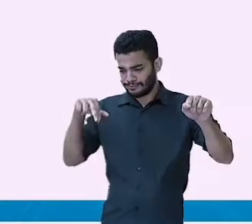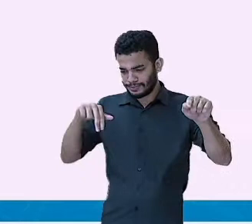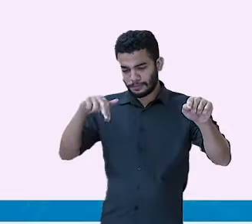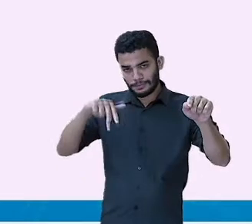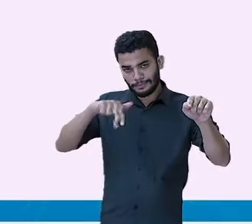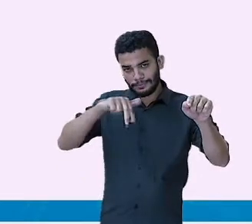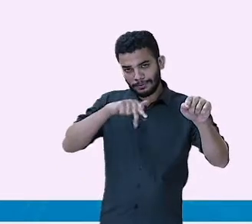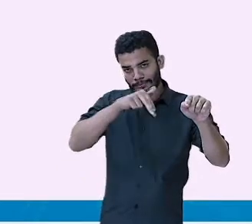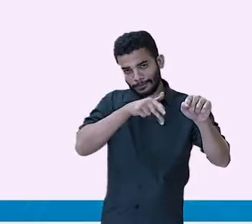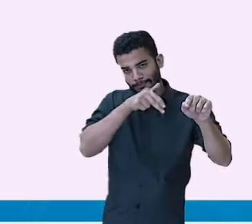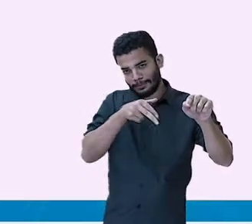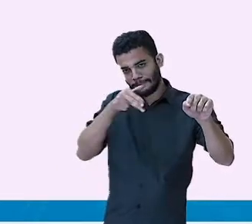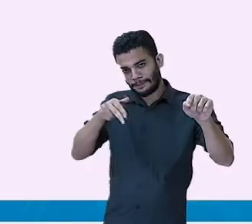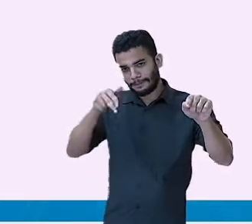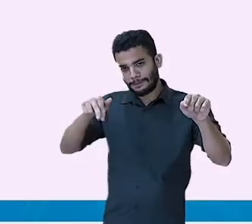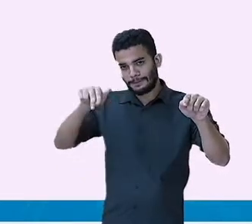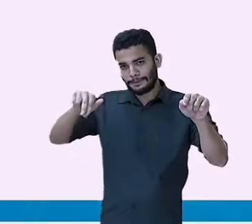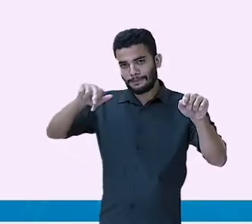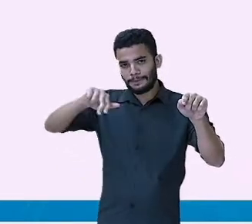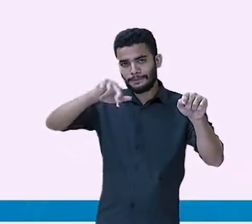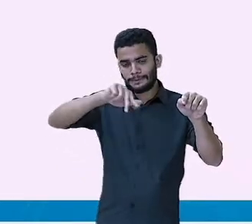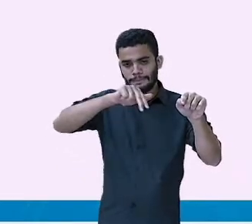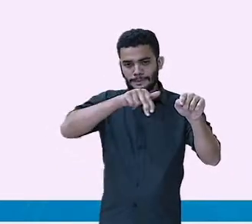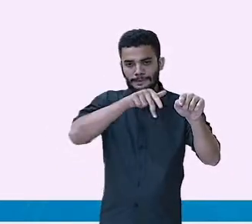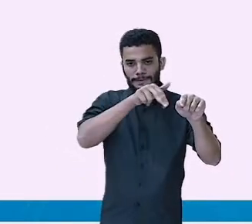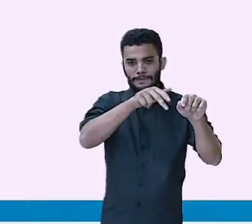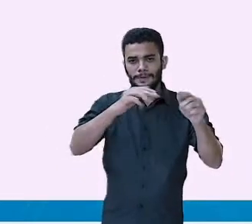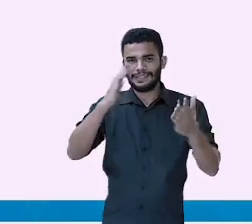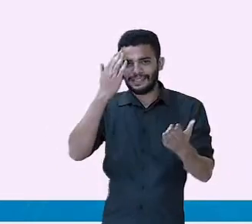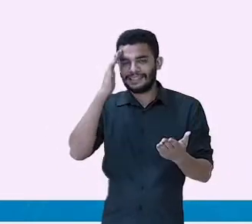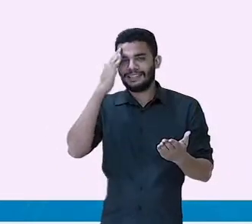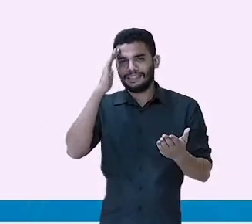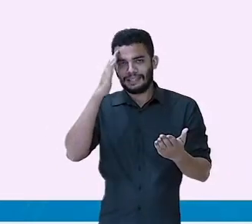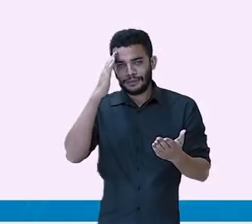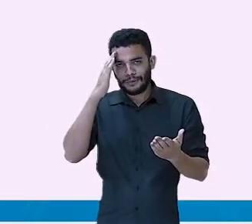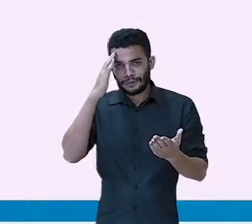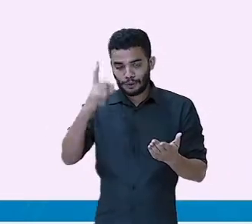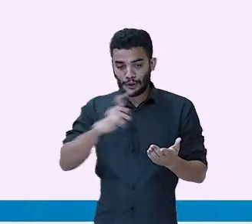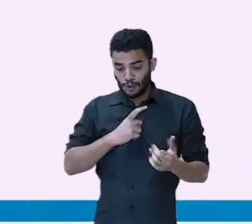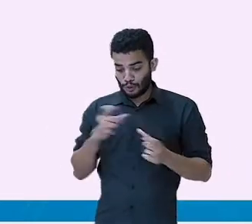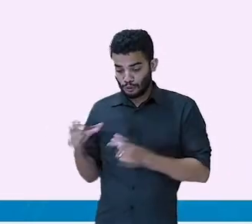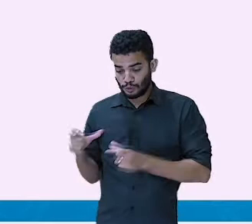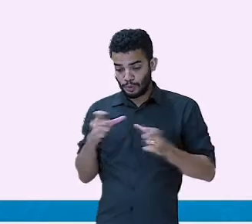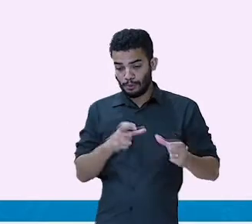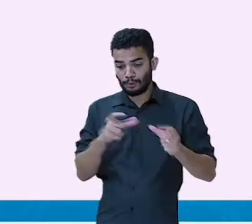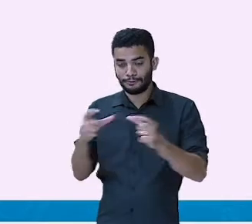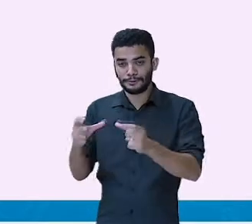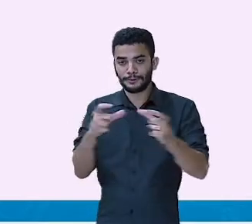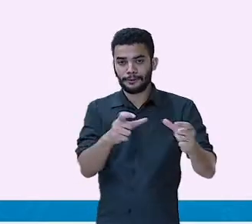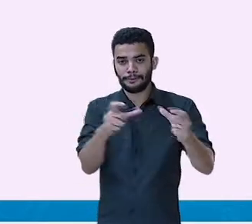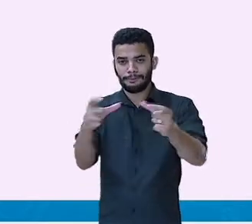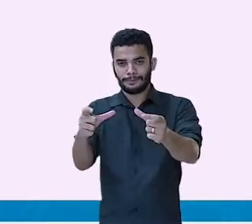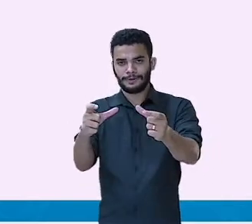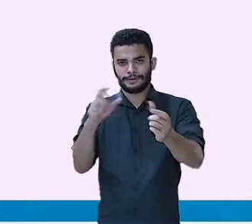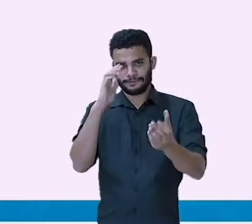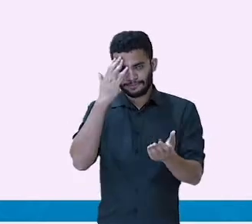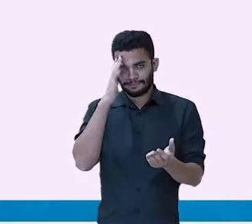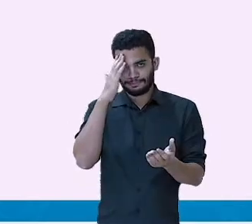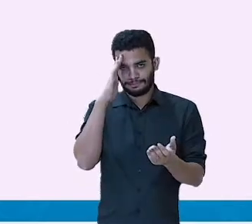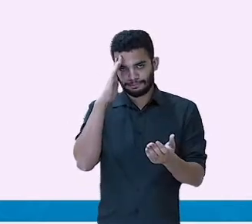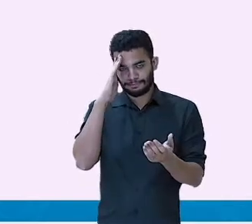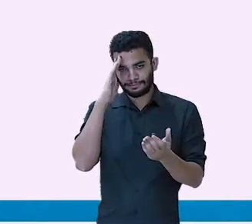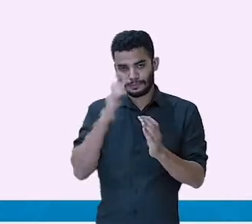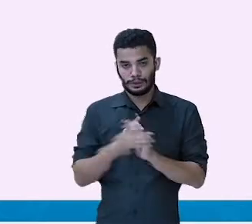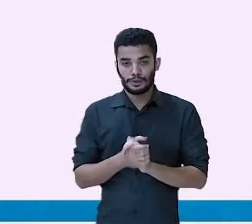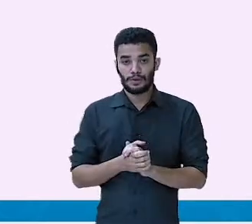o percurso do caminho determinado ou demarcado. Então, nós já entendemos que o jogo